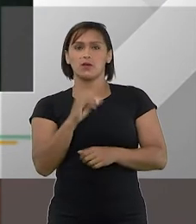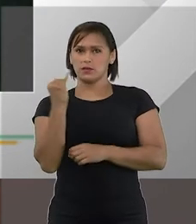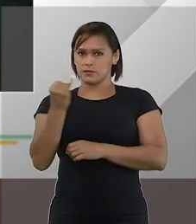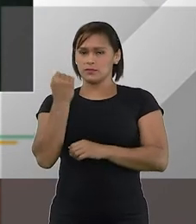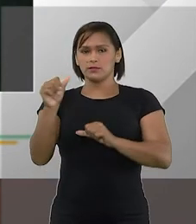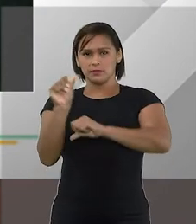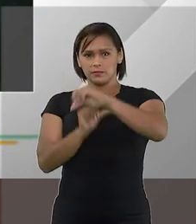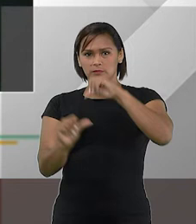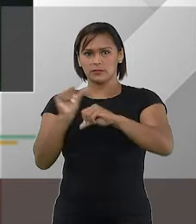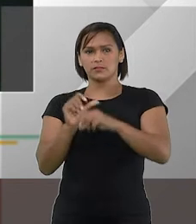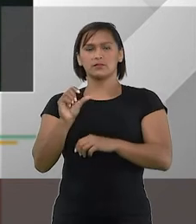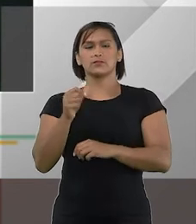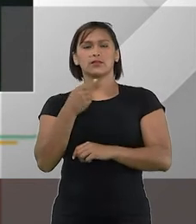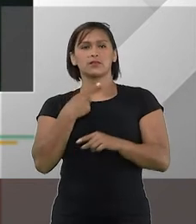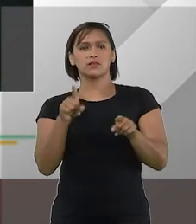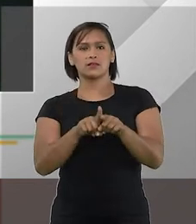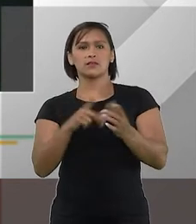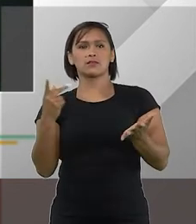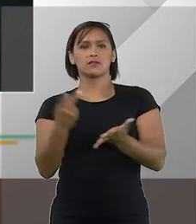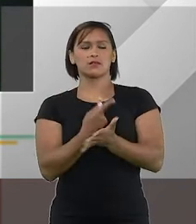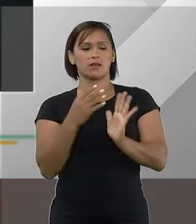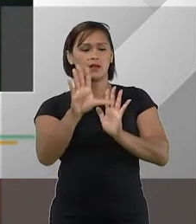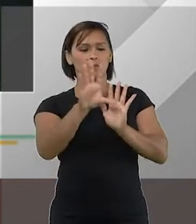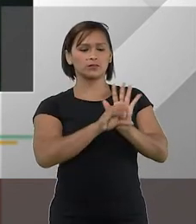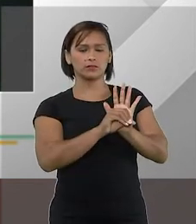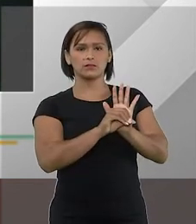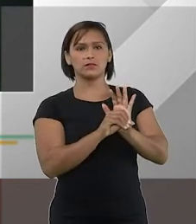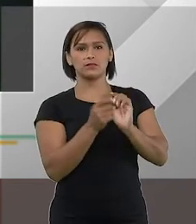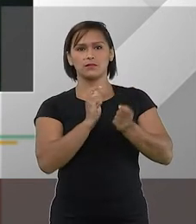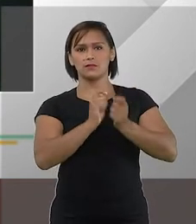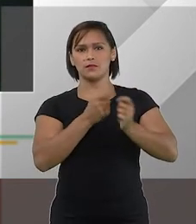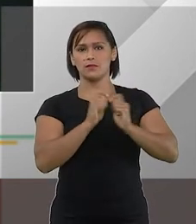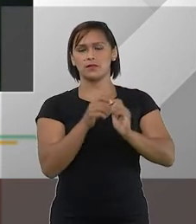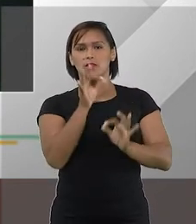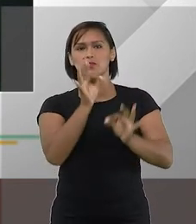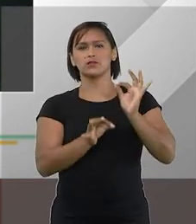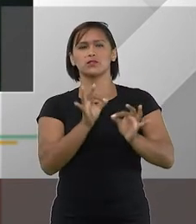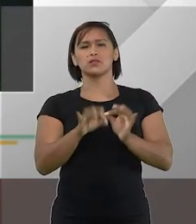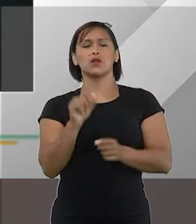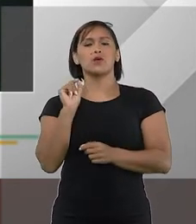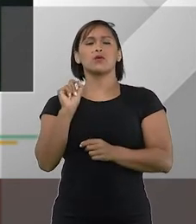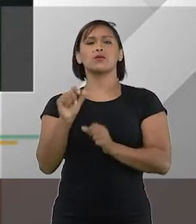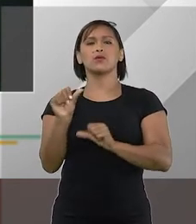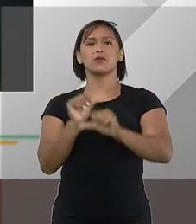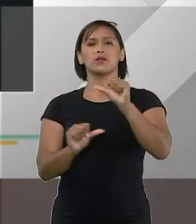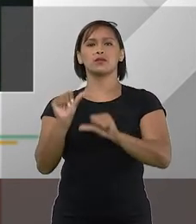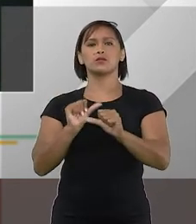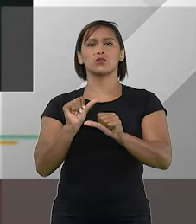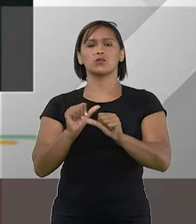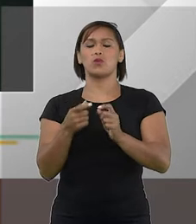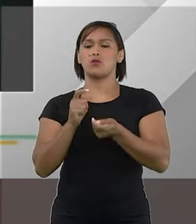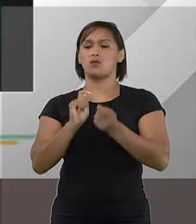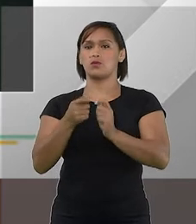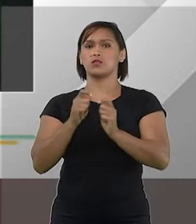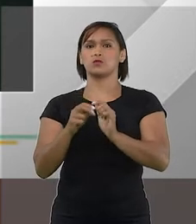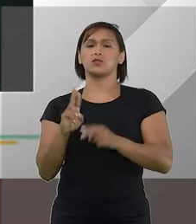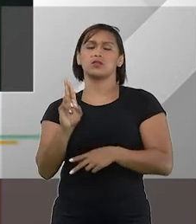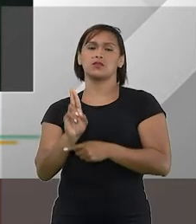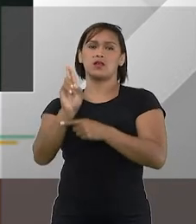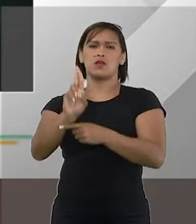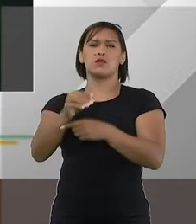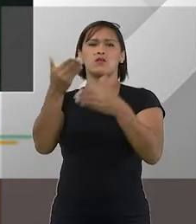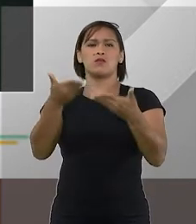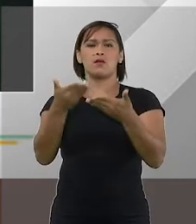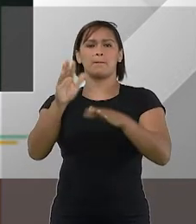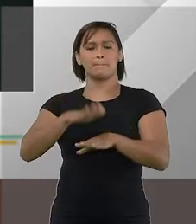importante mudança, doutor Daniel, foi em relação às atribuições do administrador judicial. O que mudou, afinal, a figura do administrador